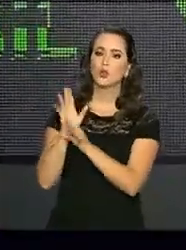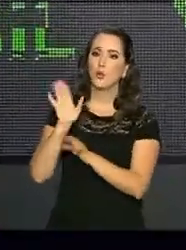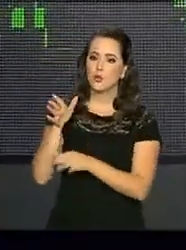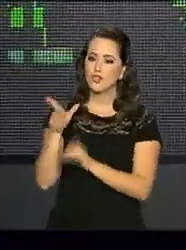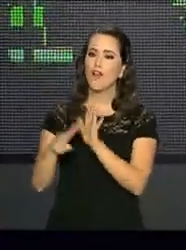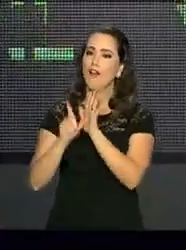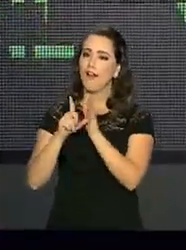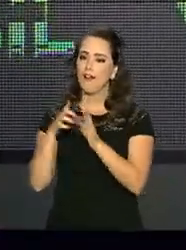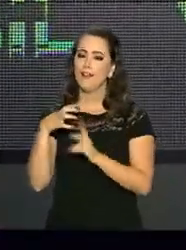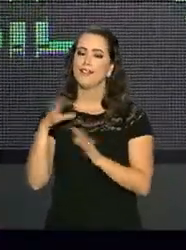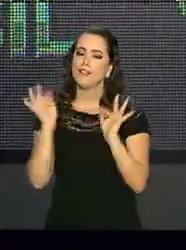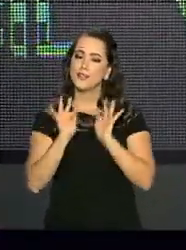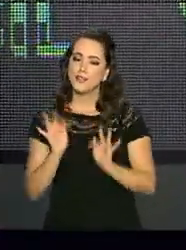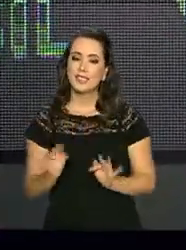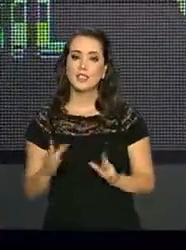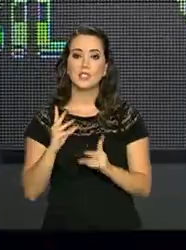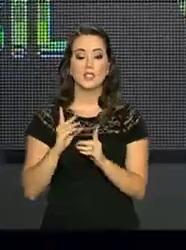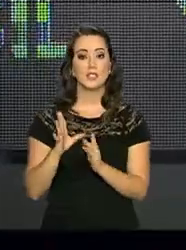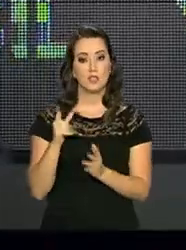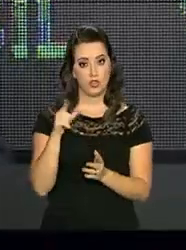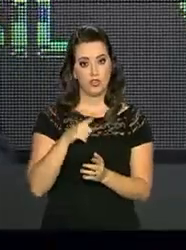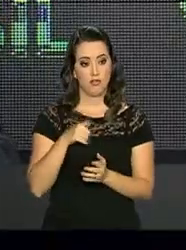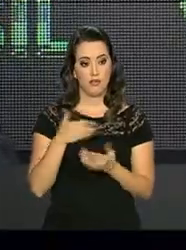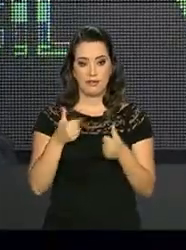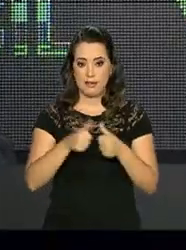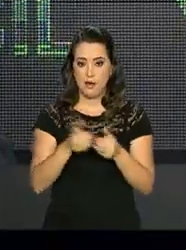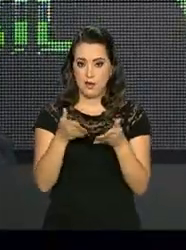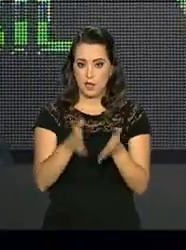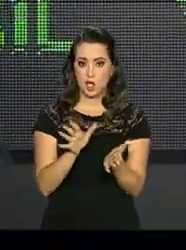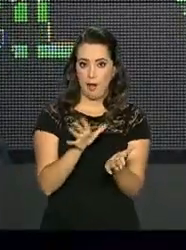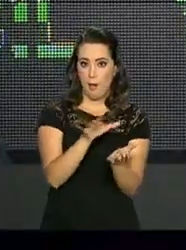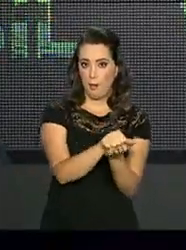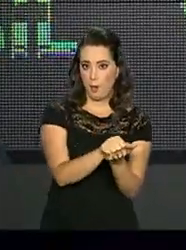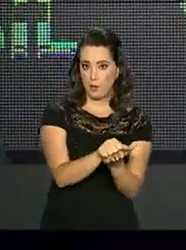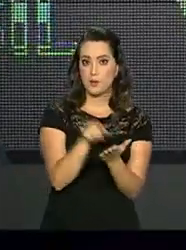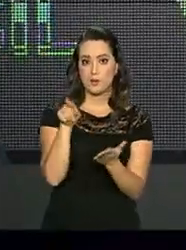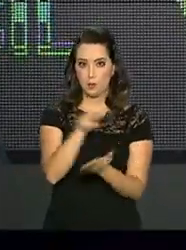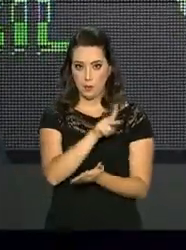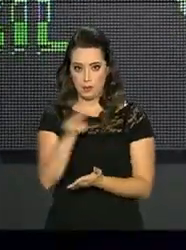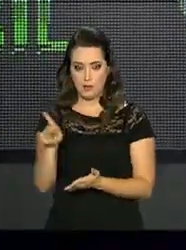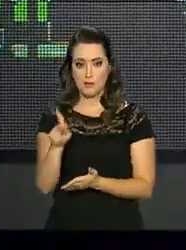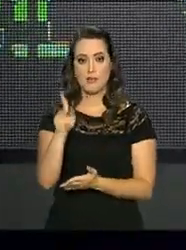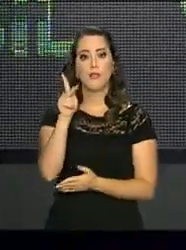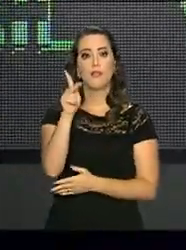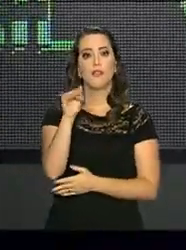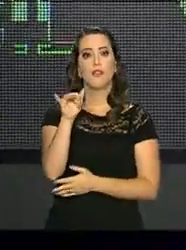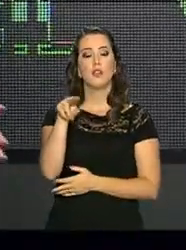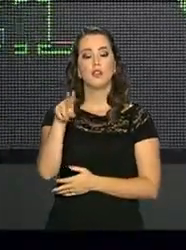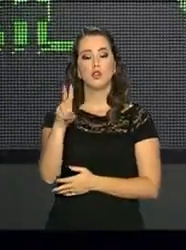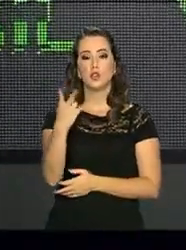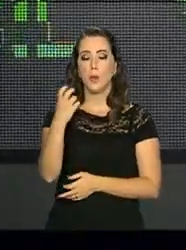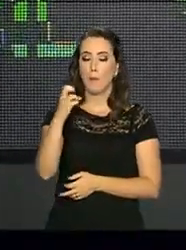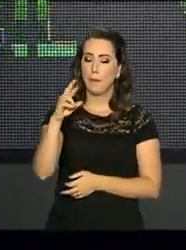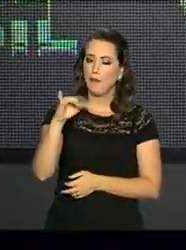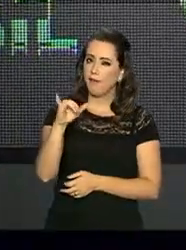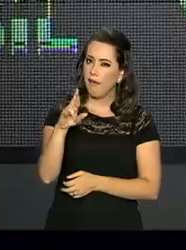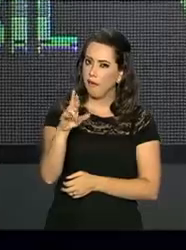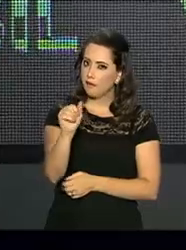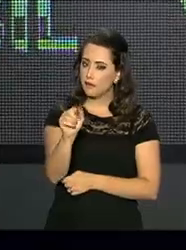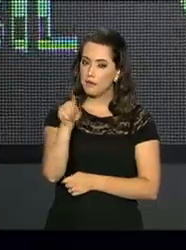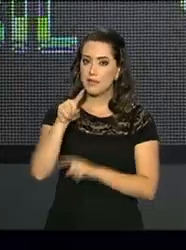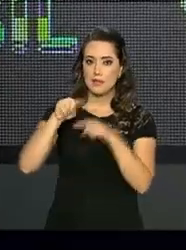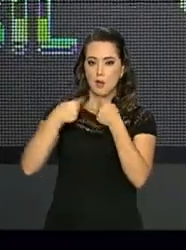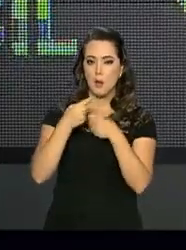tive a satisfação de comparecer à posse do presidente Pinheira e depois, na sequência, tivemos uma longa